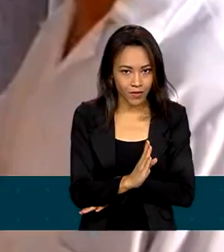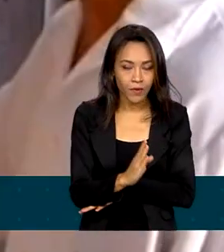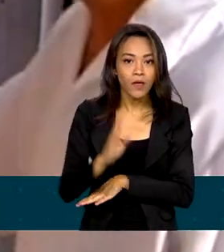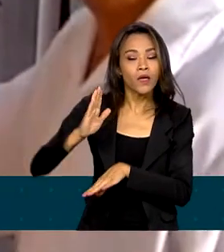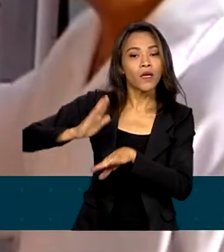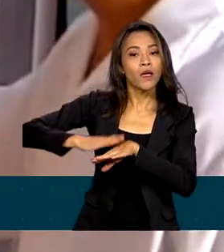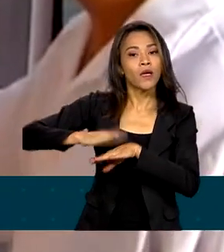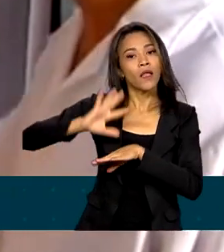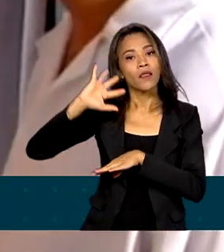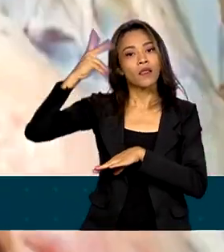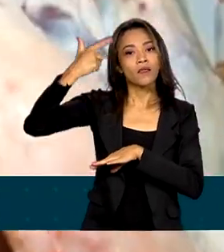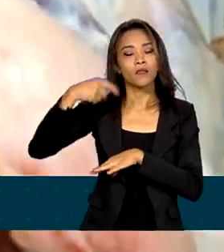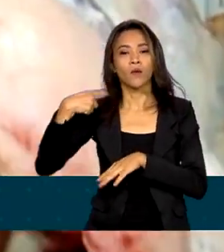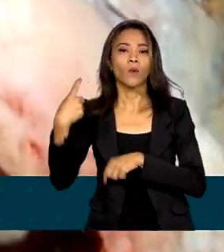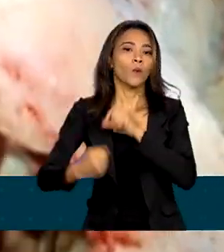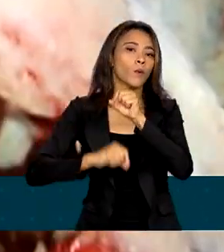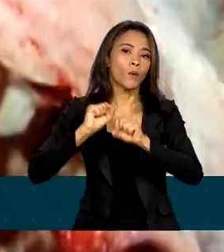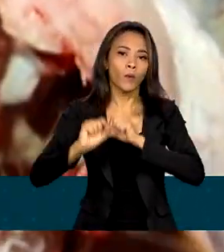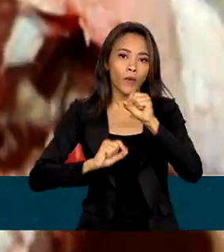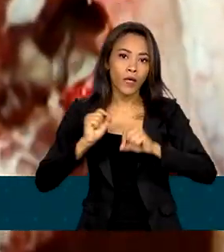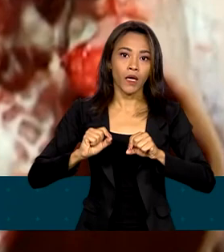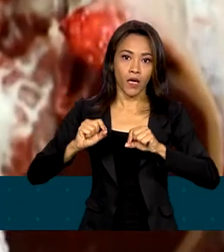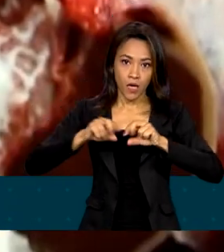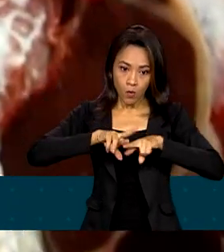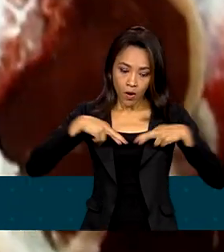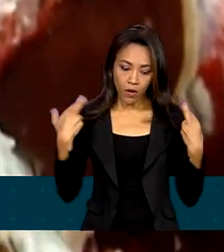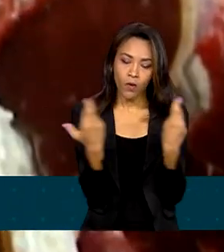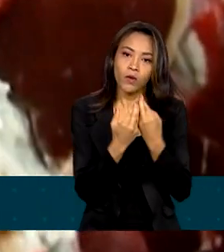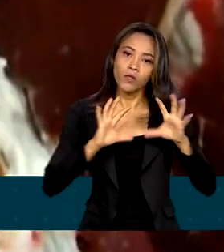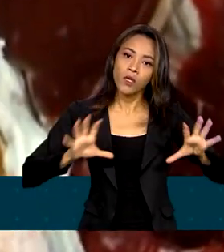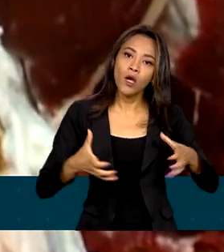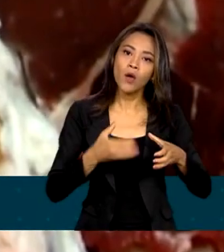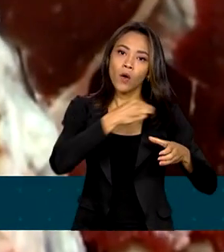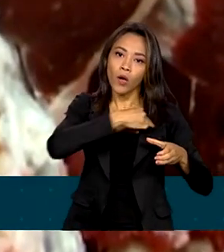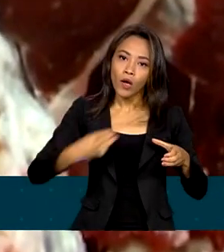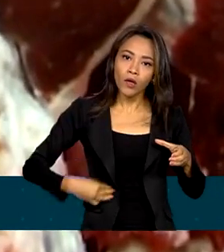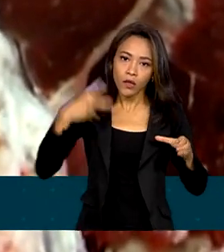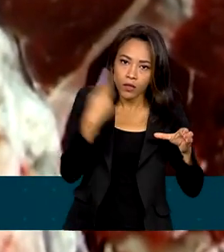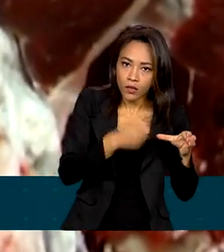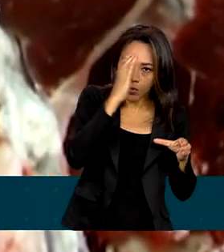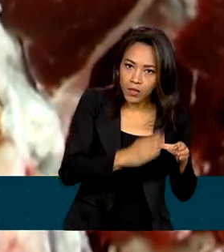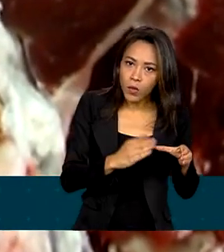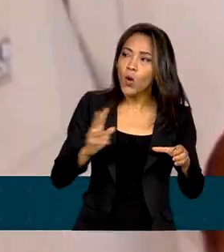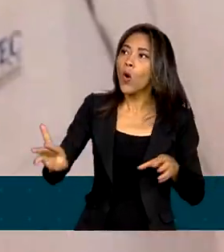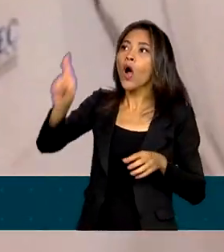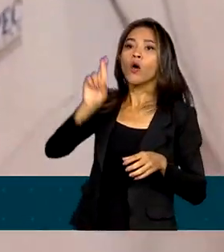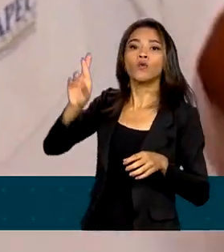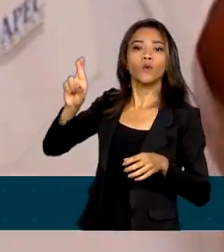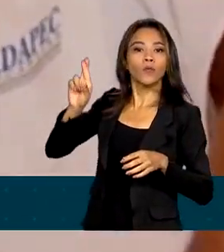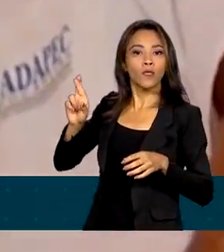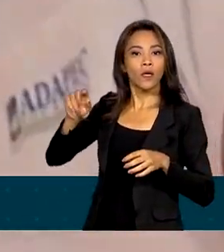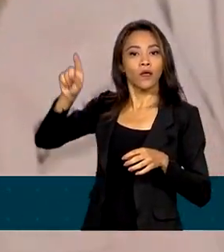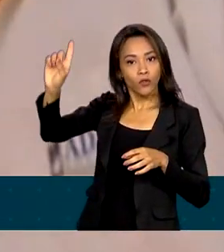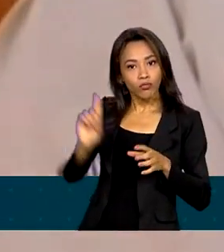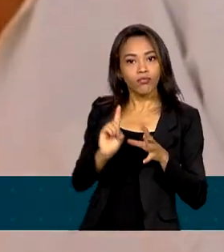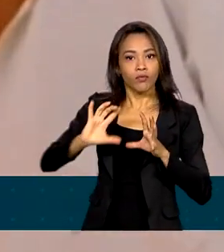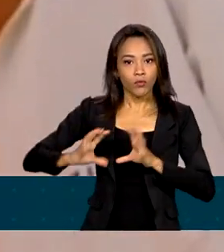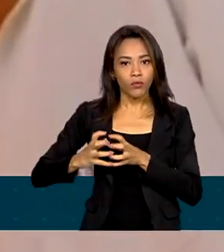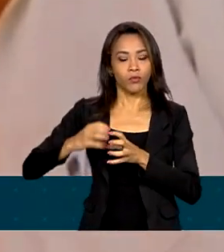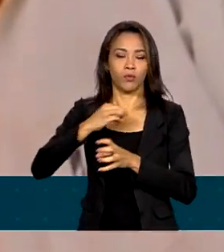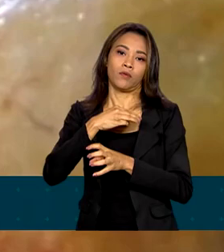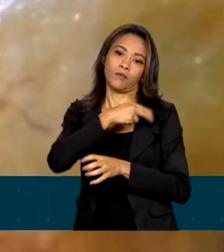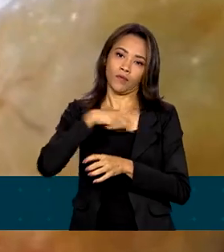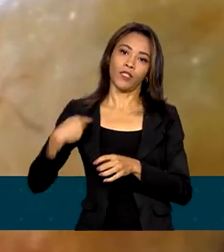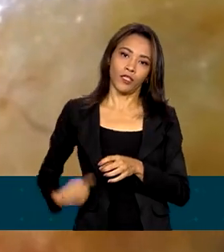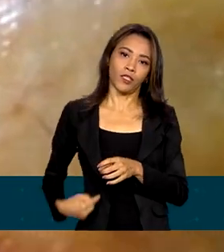foi tomada após reunião do ministro da Agricultura do Brasil com autoridades do governo chinês no país asiático. A